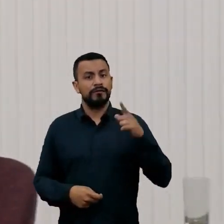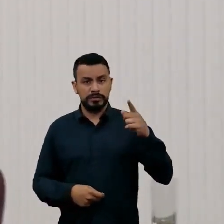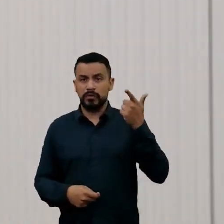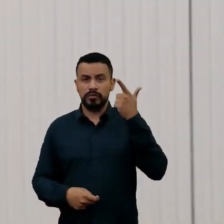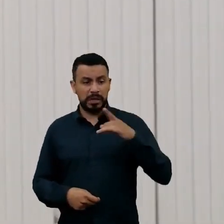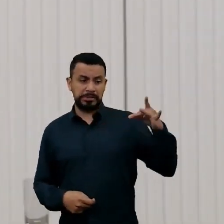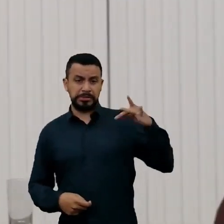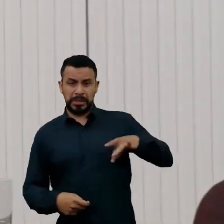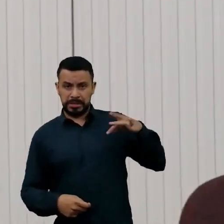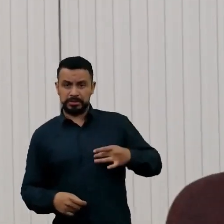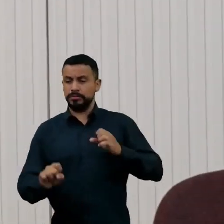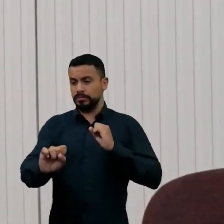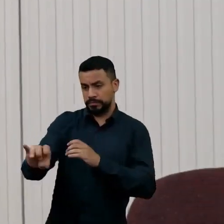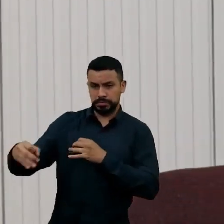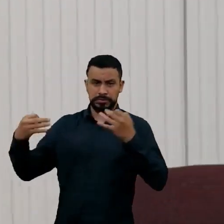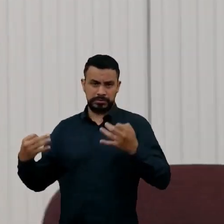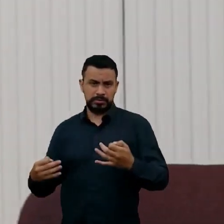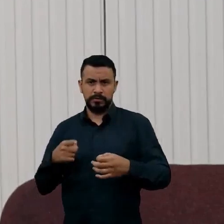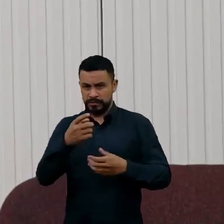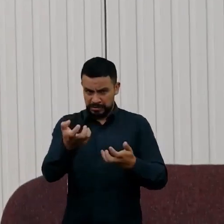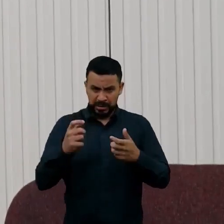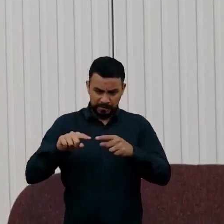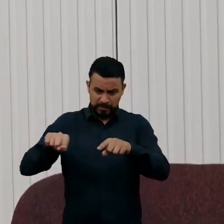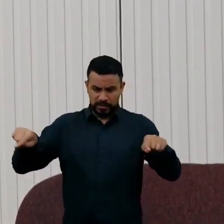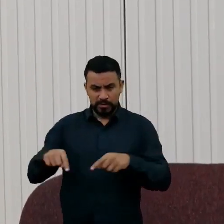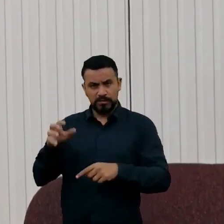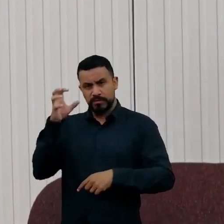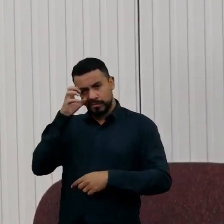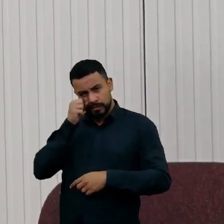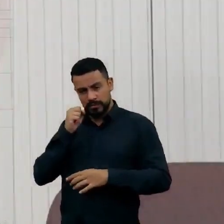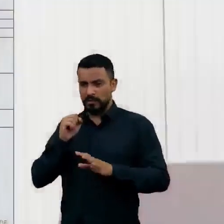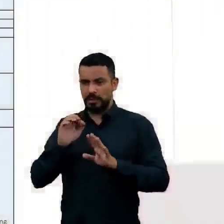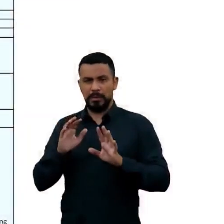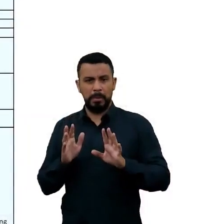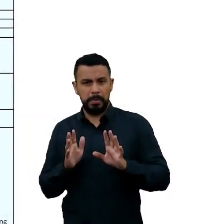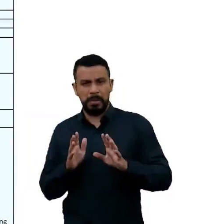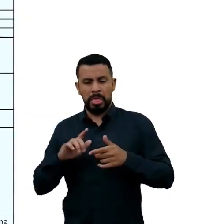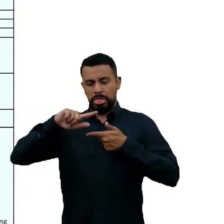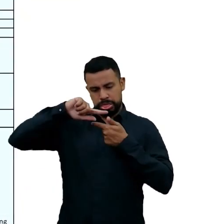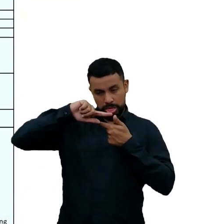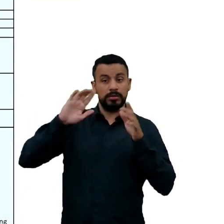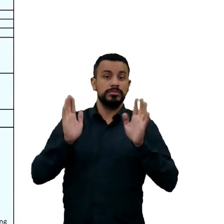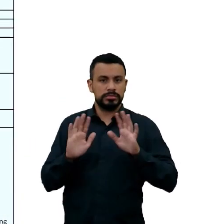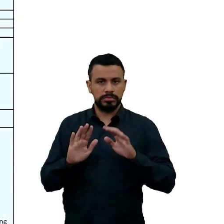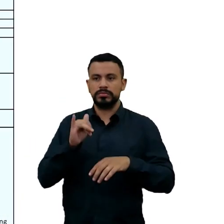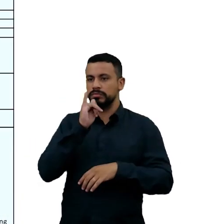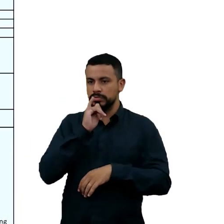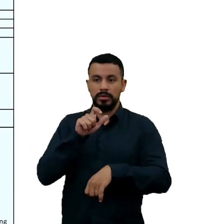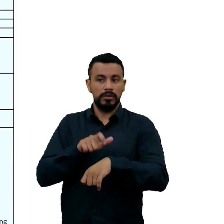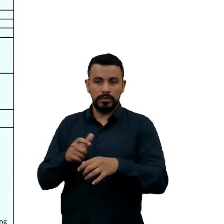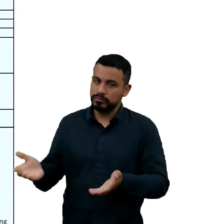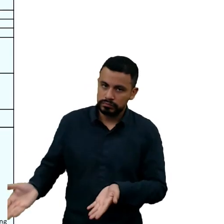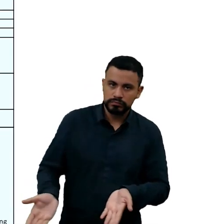A gente não quer ficar ali no quarto o resto da sua vida conosco? Claro. Nós queremos... É hora de você ir. Ir para o mundo.